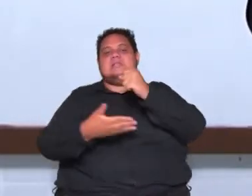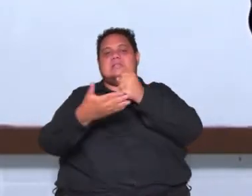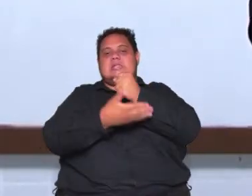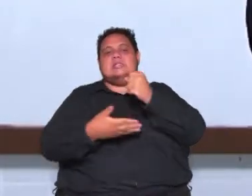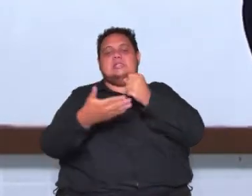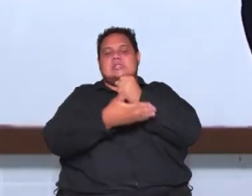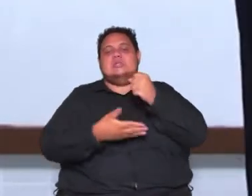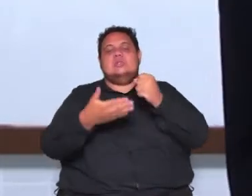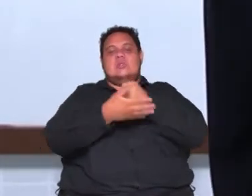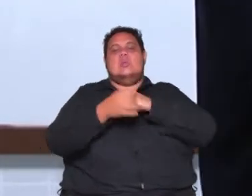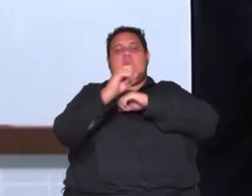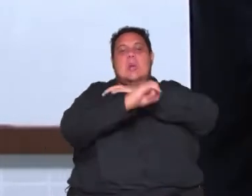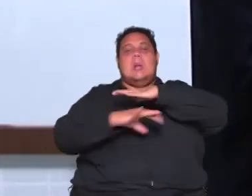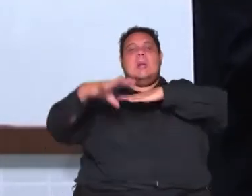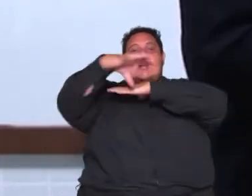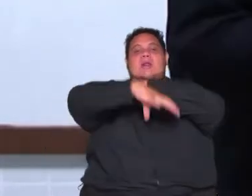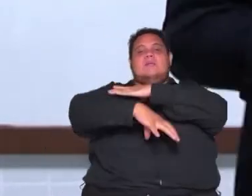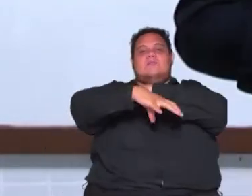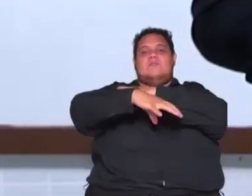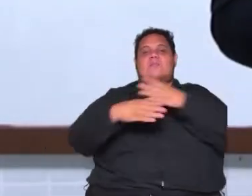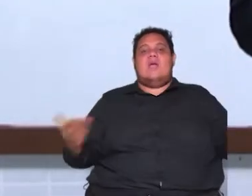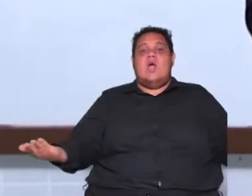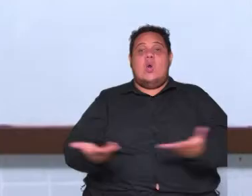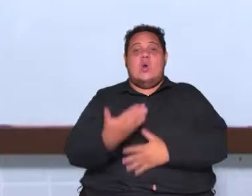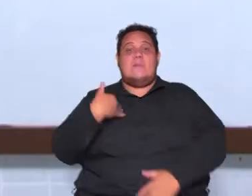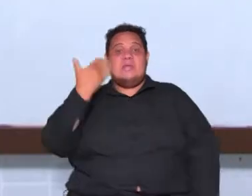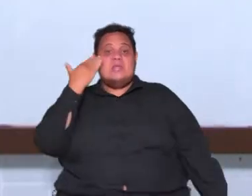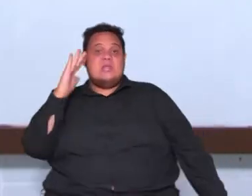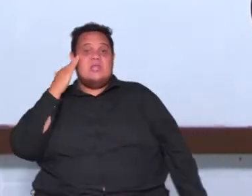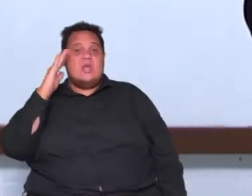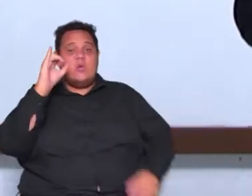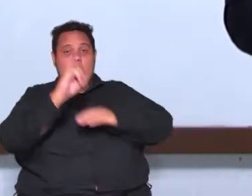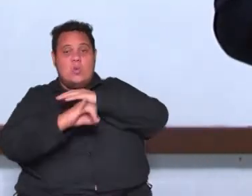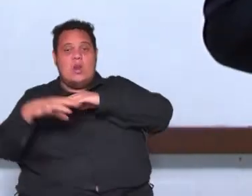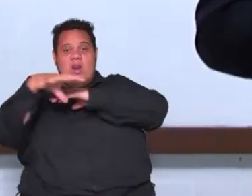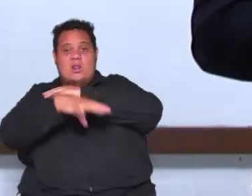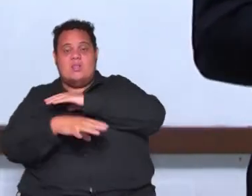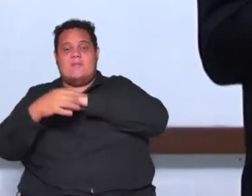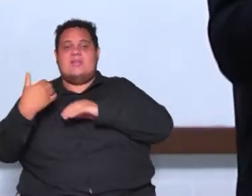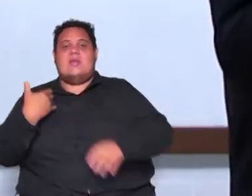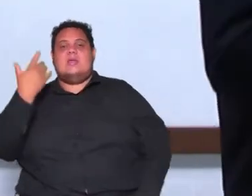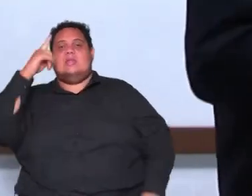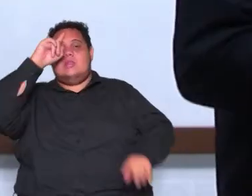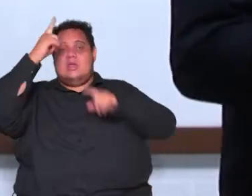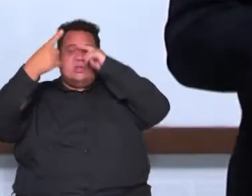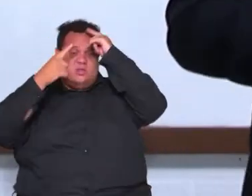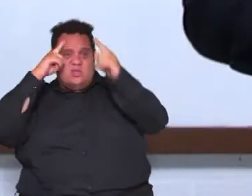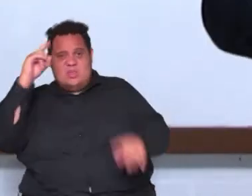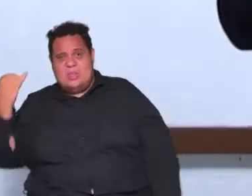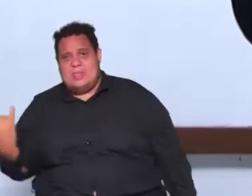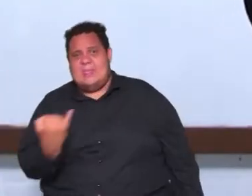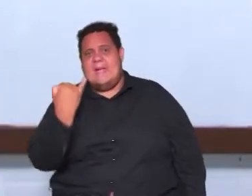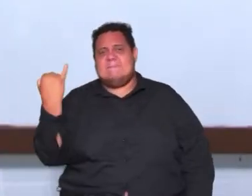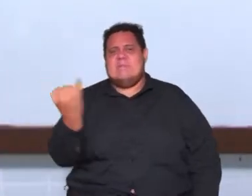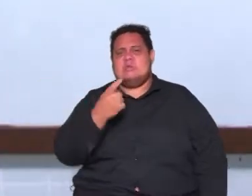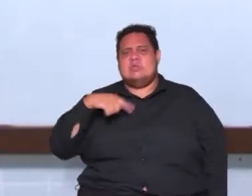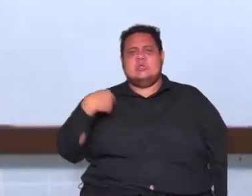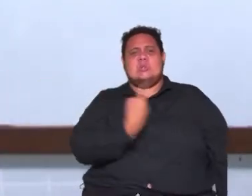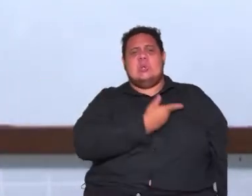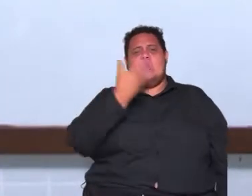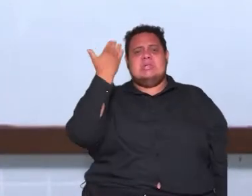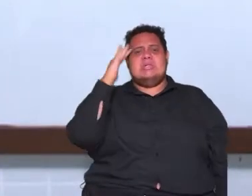tá bom bom agora para a gente entender o iluminismo essas ideias é importante nós